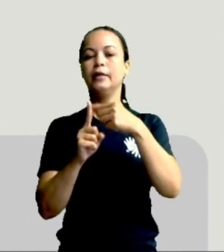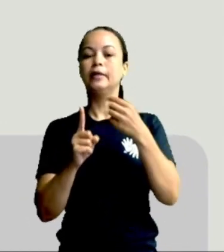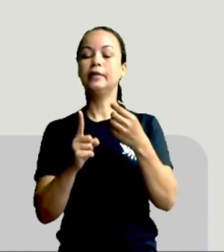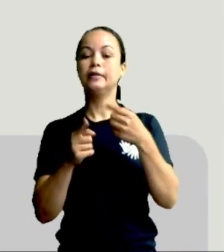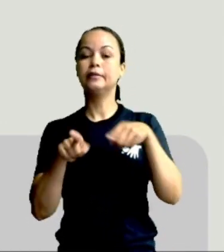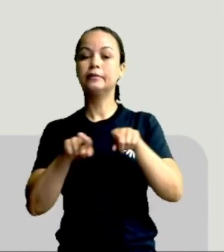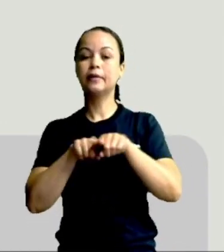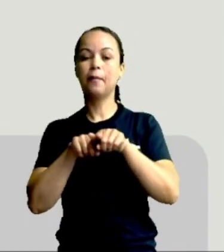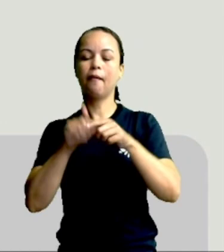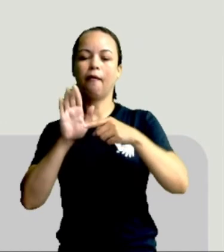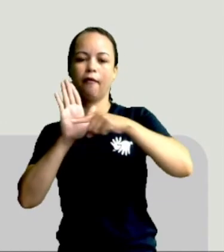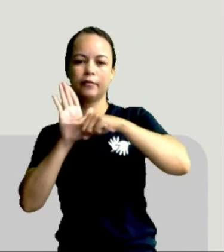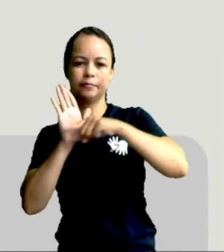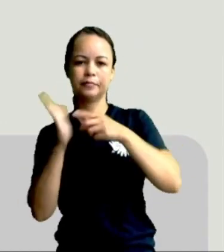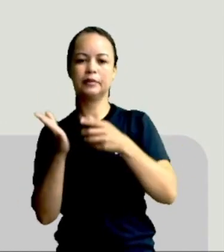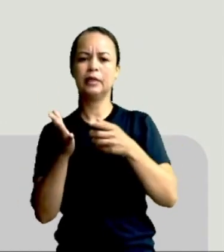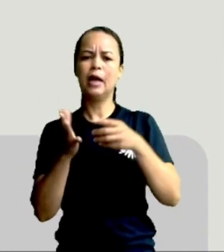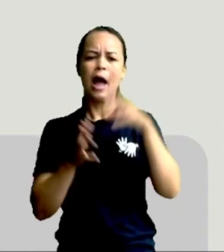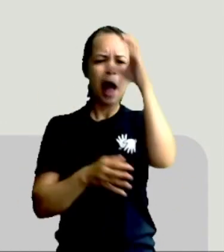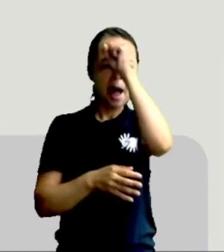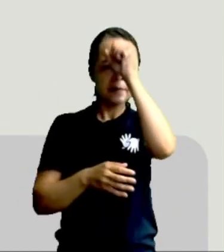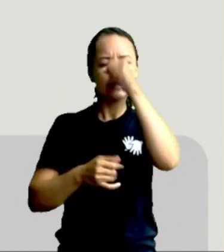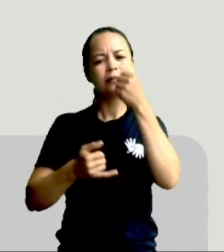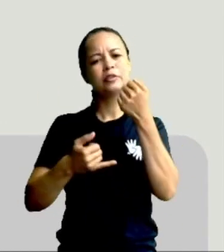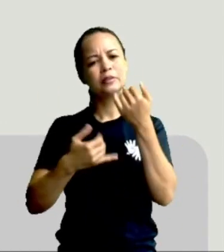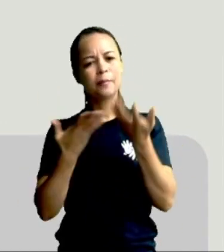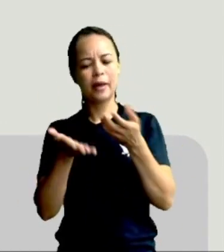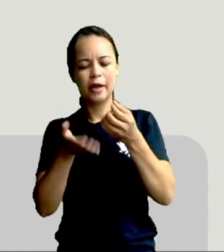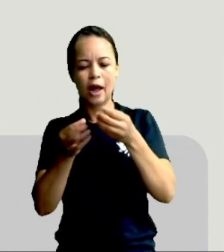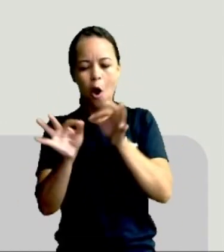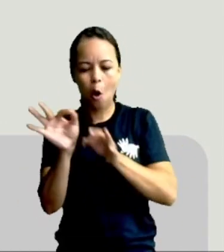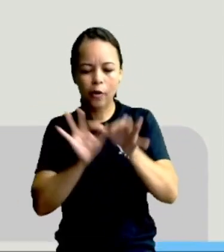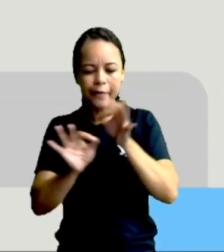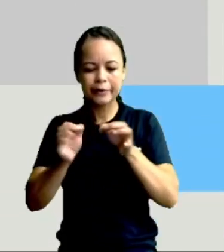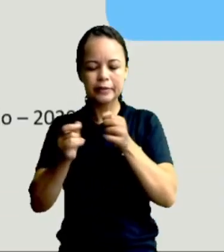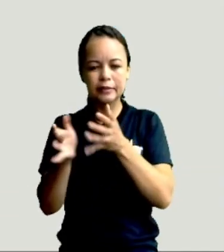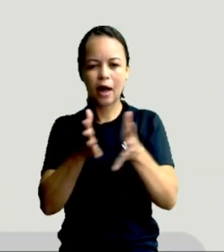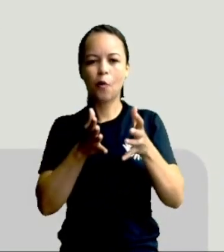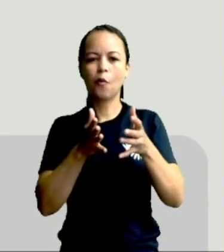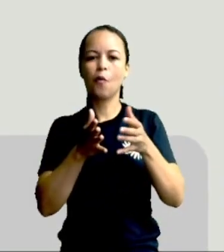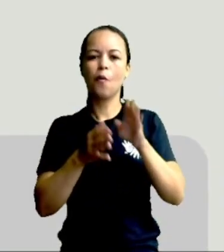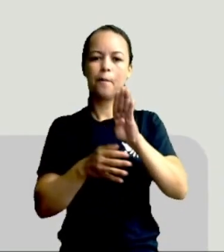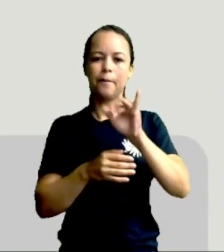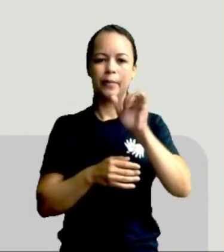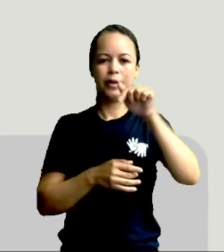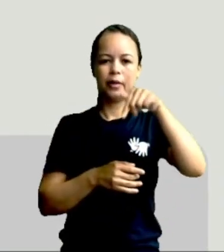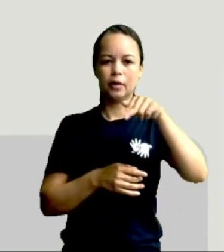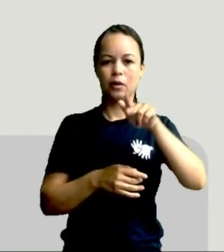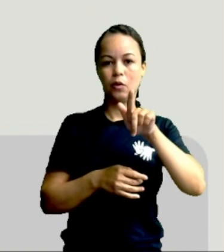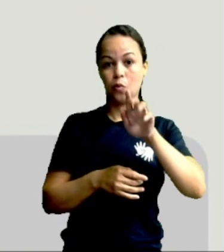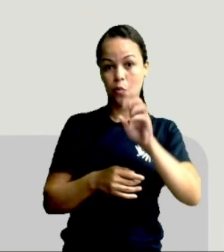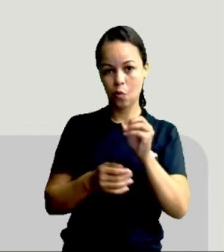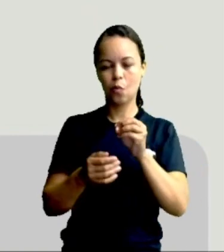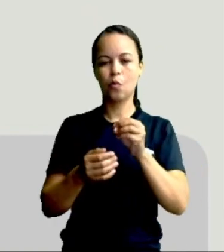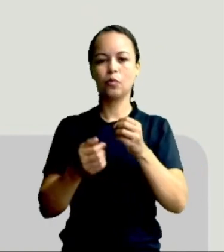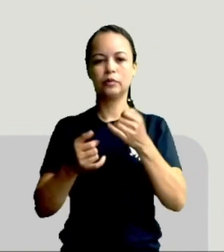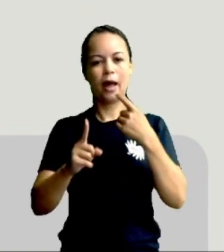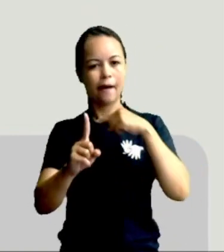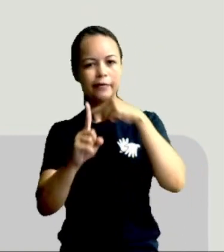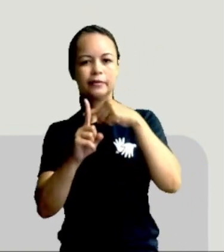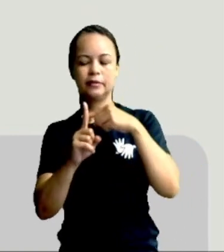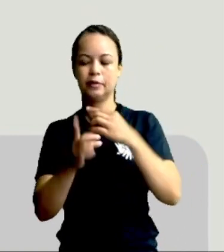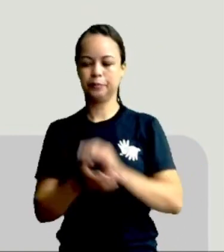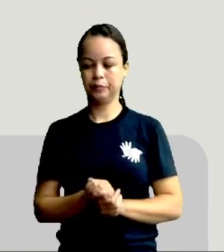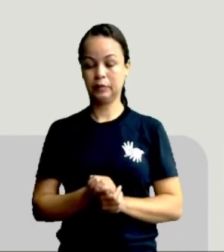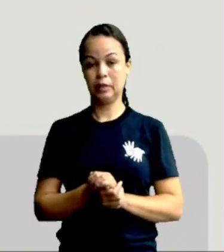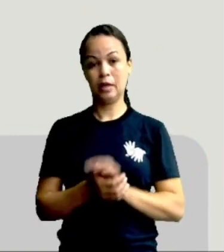e aprendemos a confeccionar o bingo da adição. Aqui estão todas as